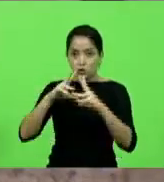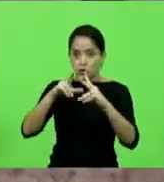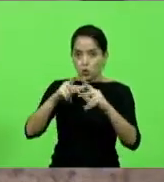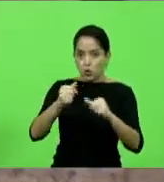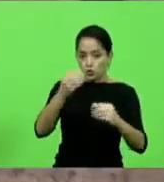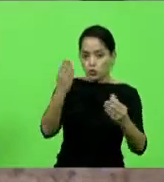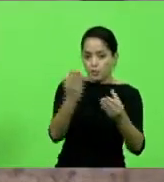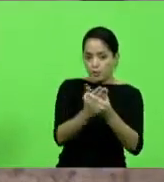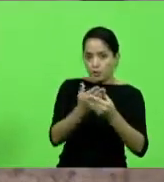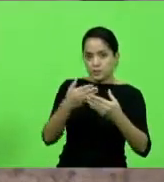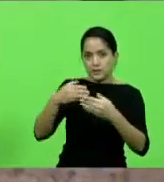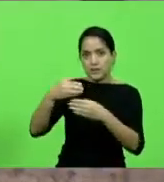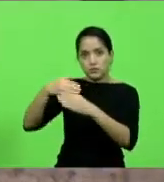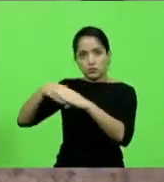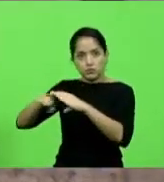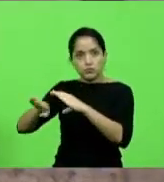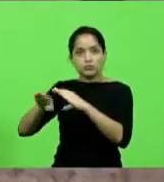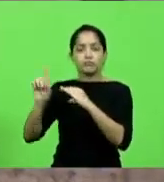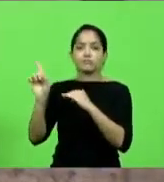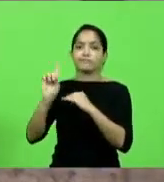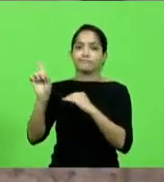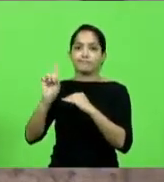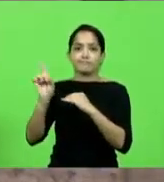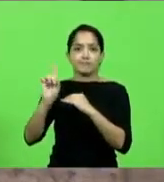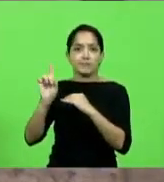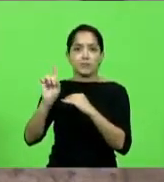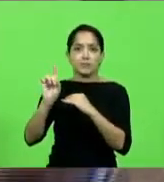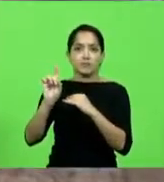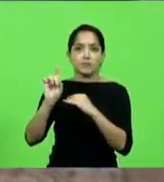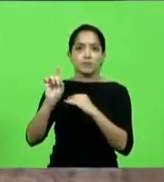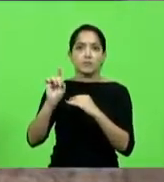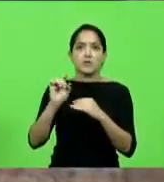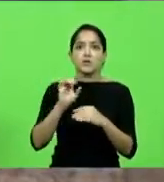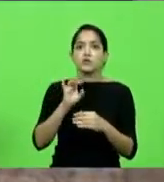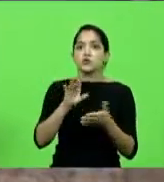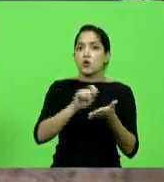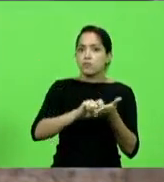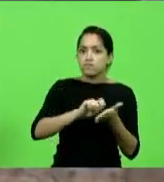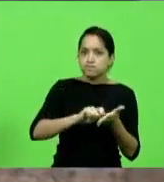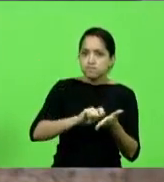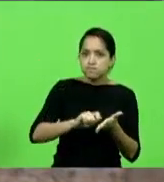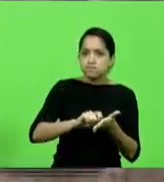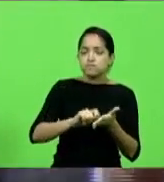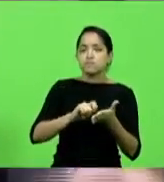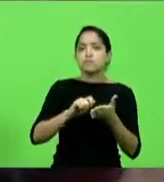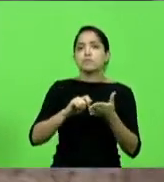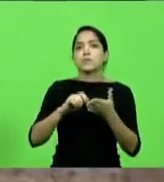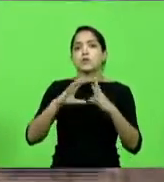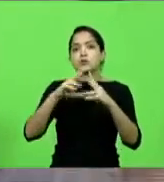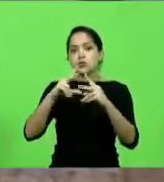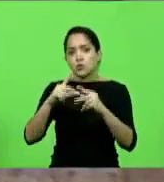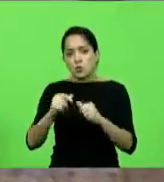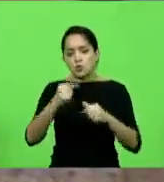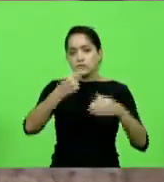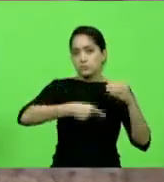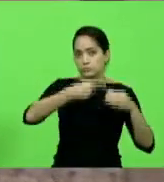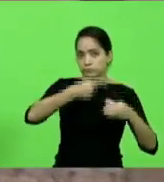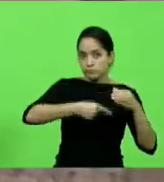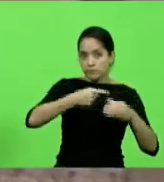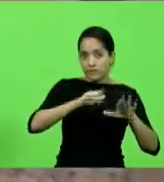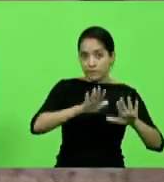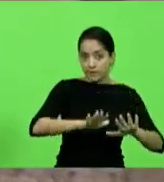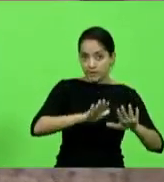da mesma forma como nós aprovamos o projeto de lei, vai o autógrafo, todo o processo físico das comissões e outros ficam aqui